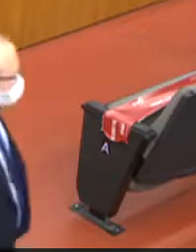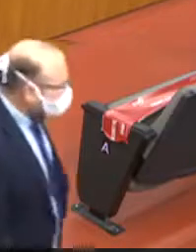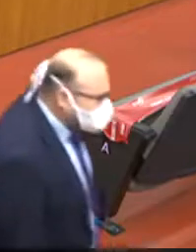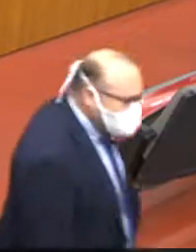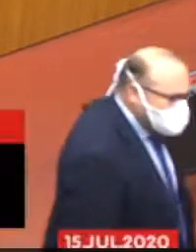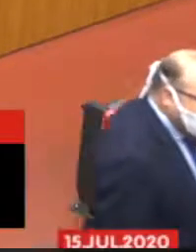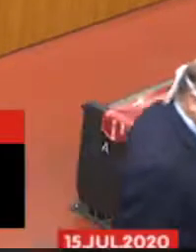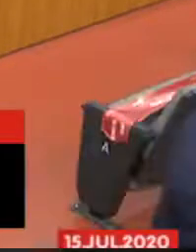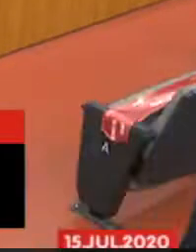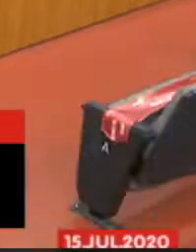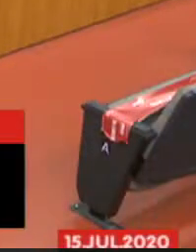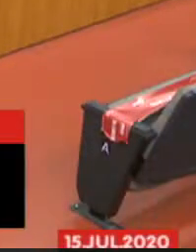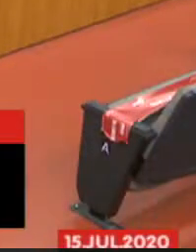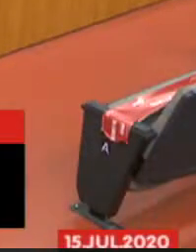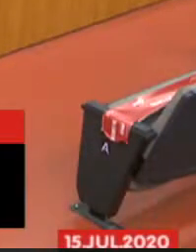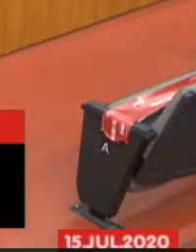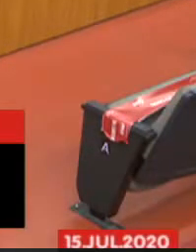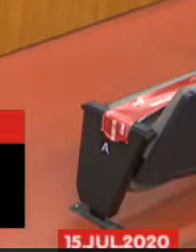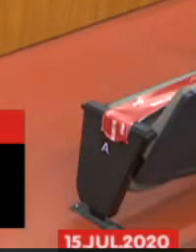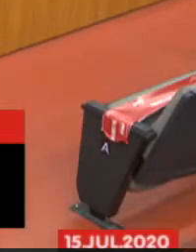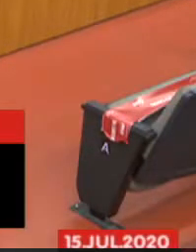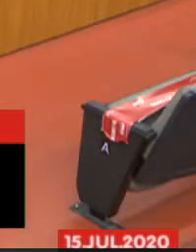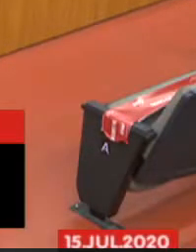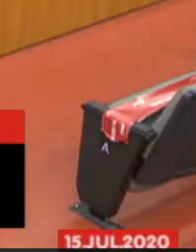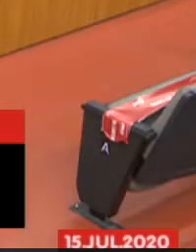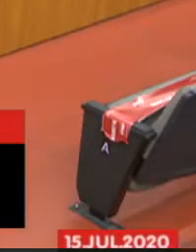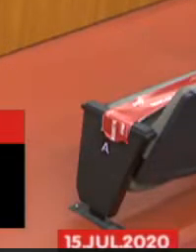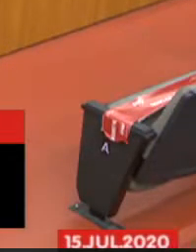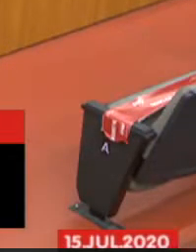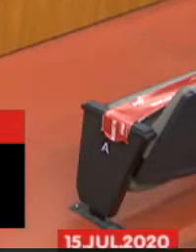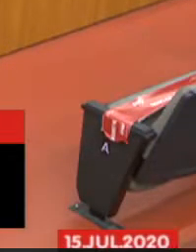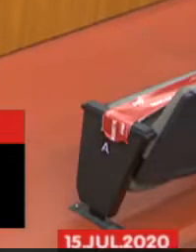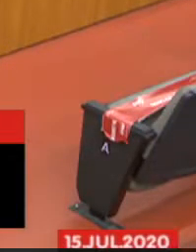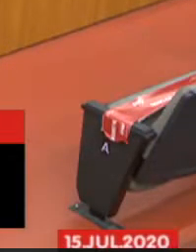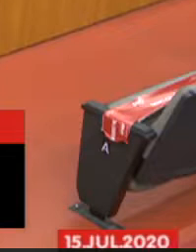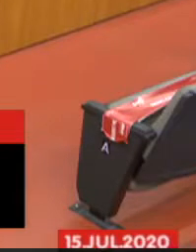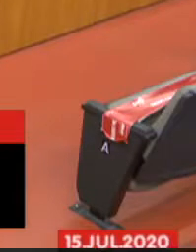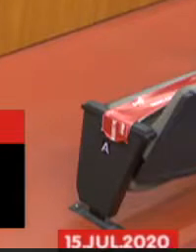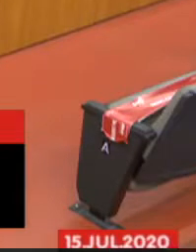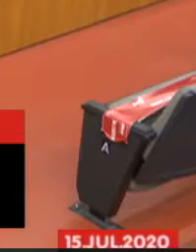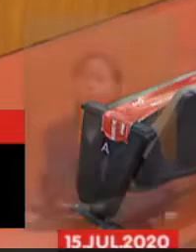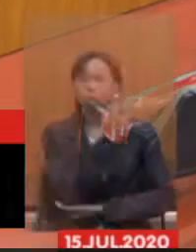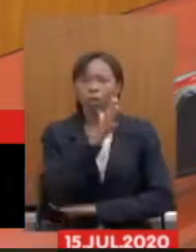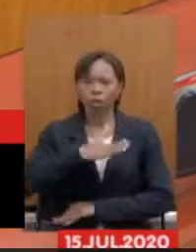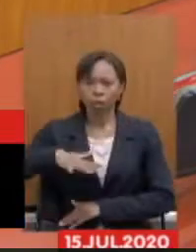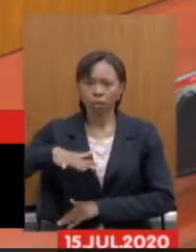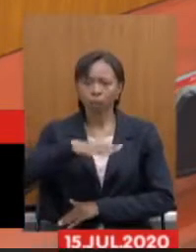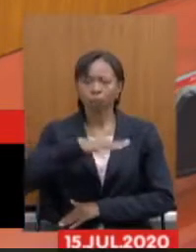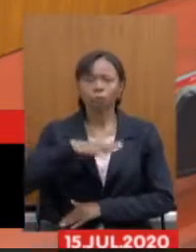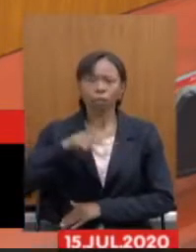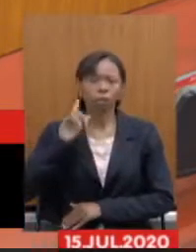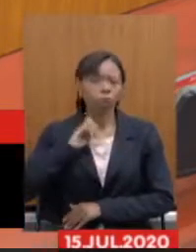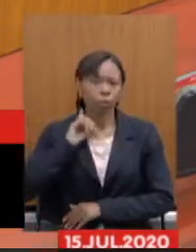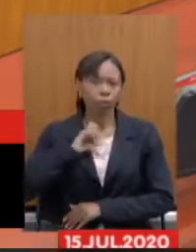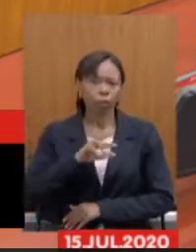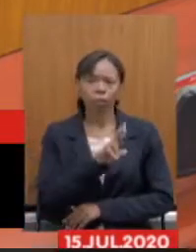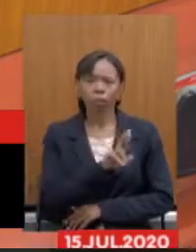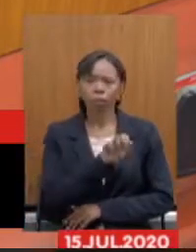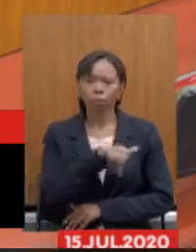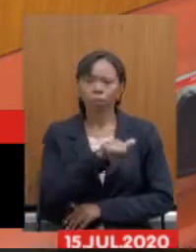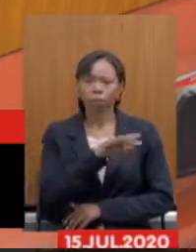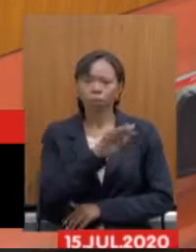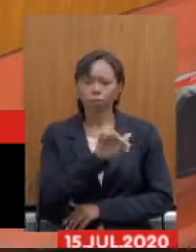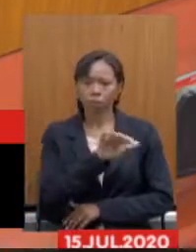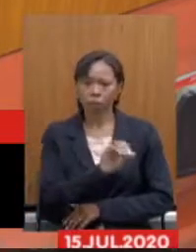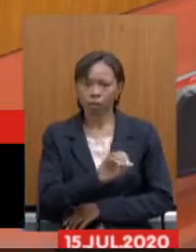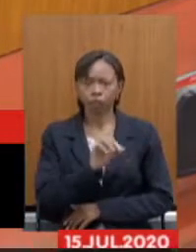Macedo, presidente do Sindicato Servidores Públicos do Meio Ambiente do Estado de Minas Gerais, Renato Almeida de Barros, diretor da Secretaria